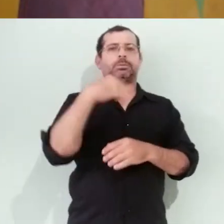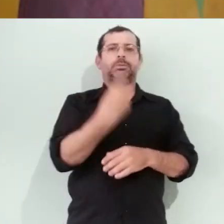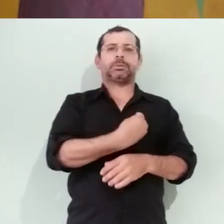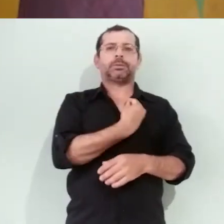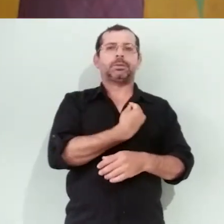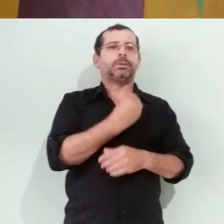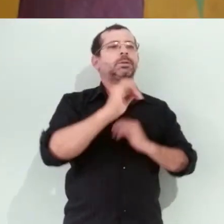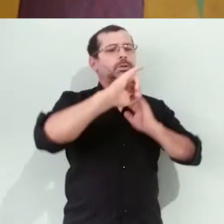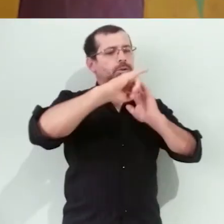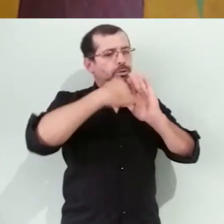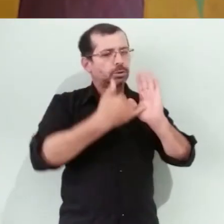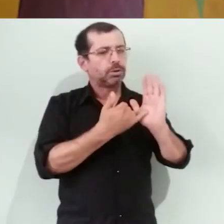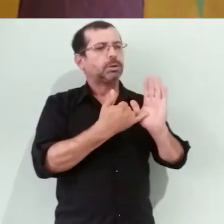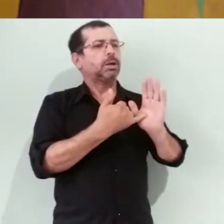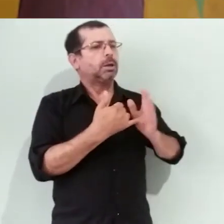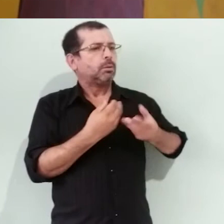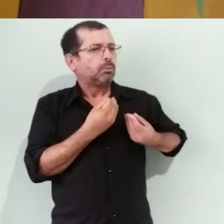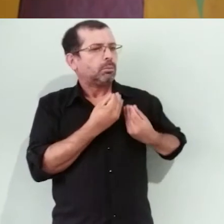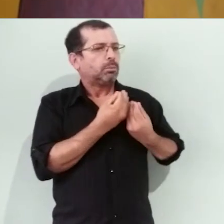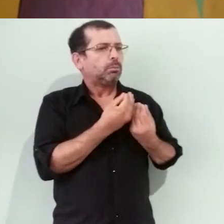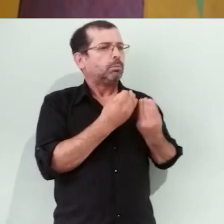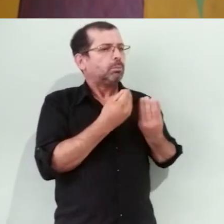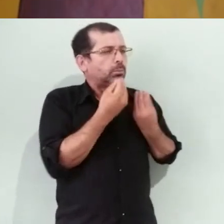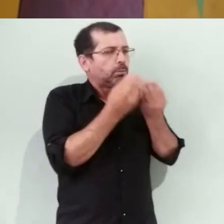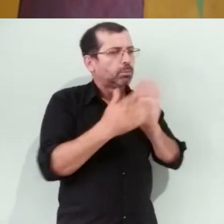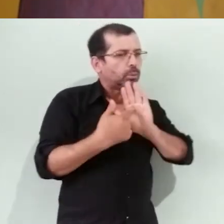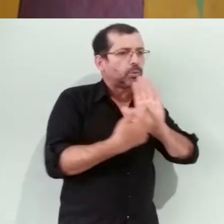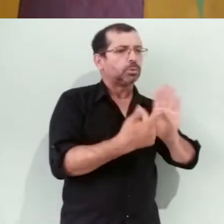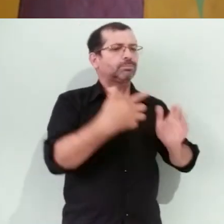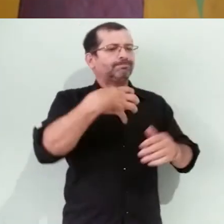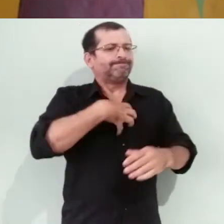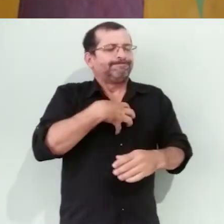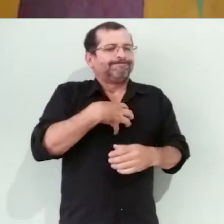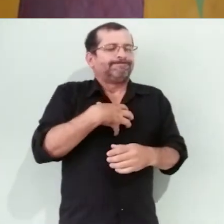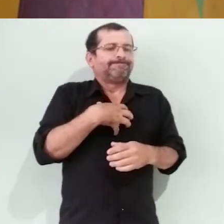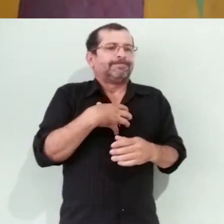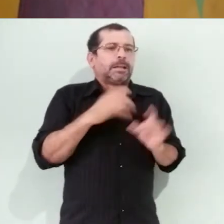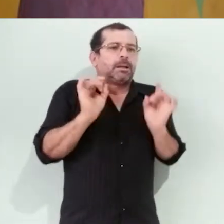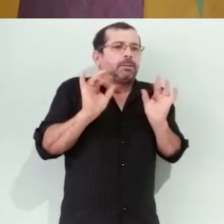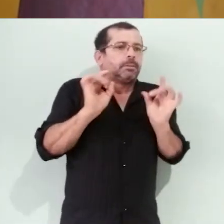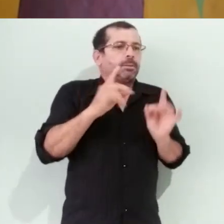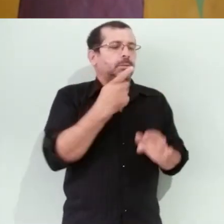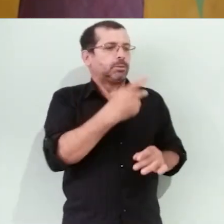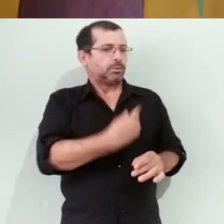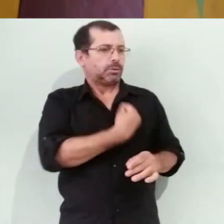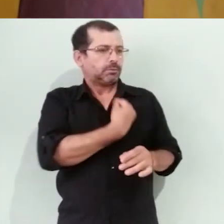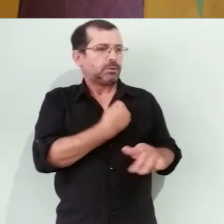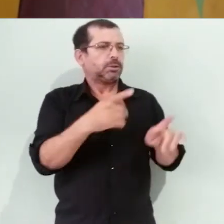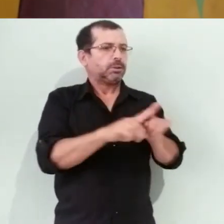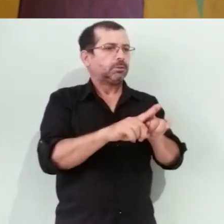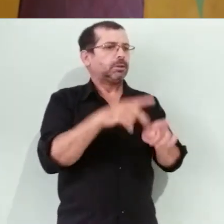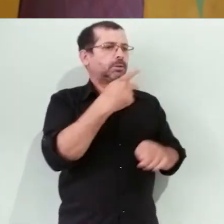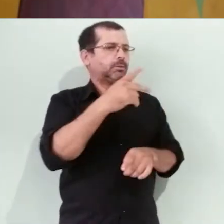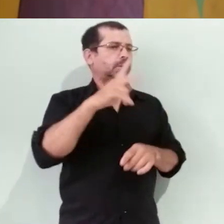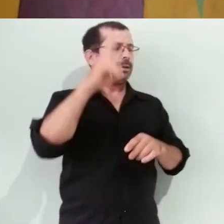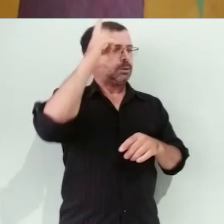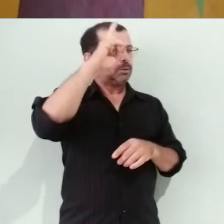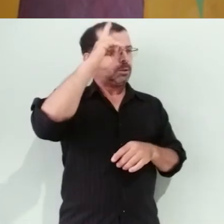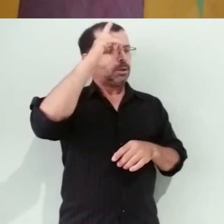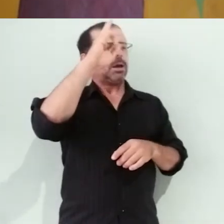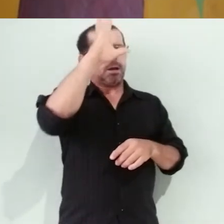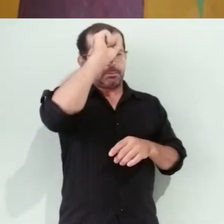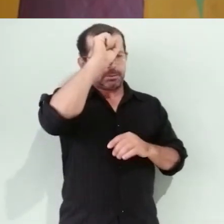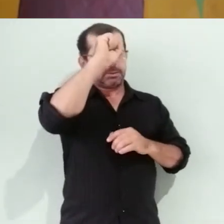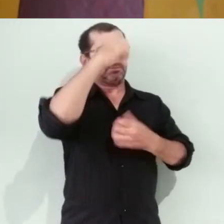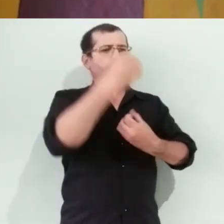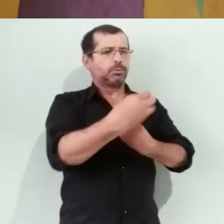José deu um sentido extraordinário para a sua vida e para a sua história. Aprendamos com ele e vivamos, seguindo